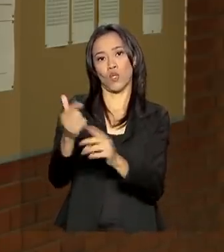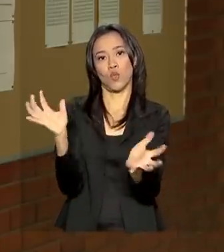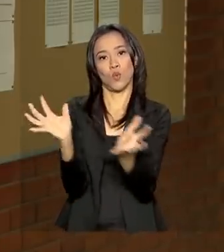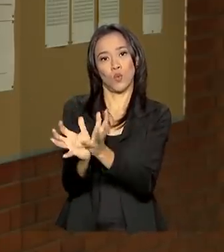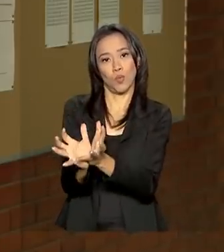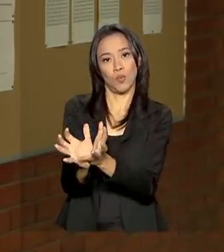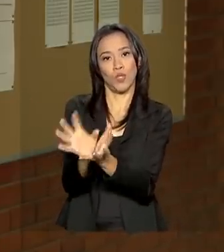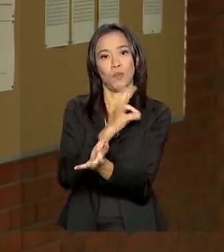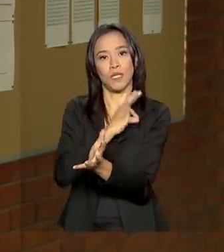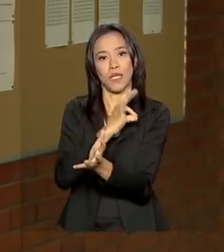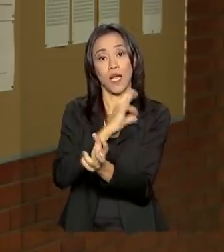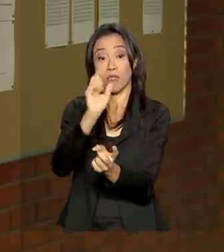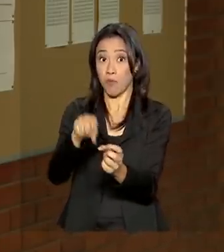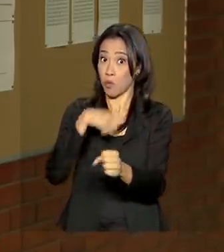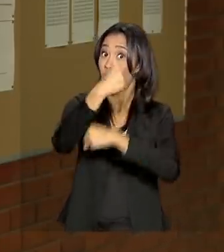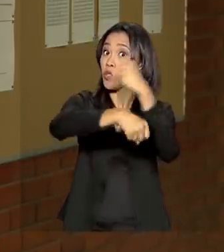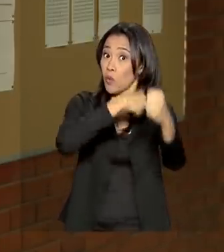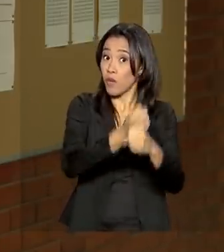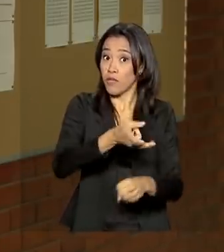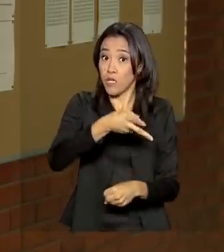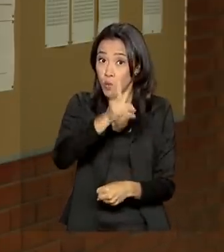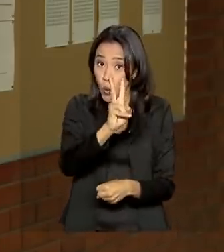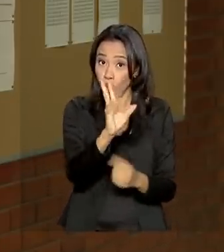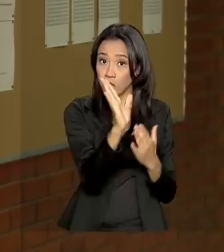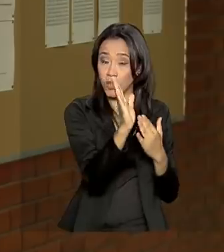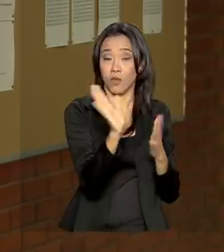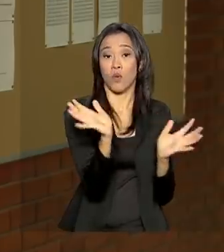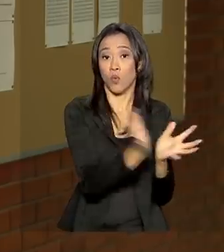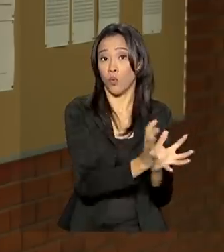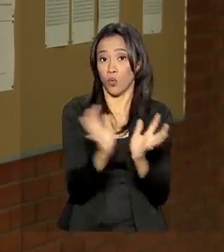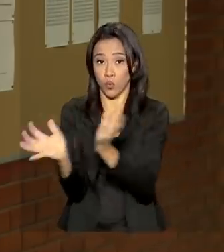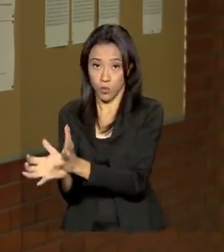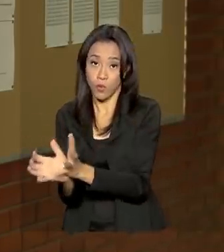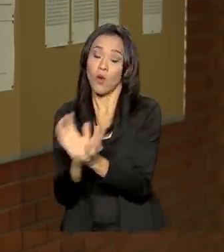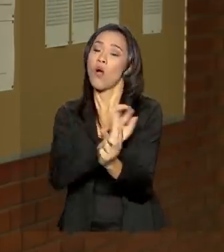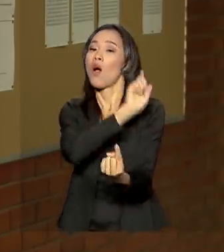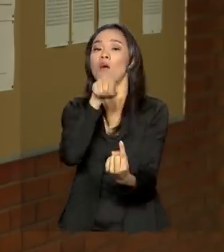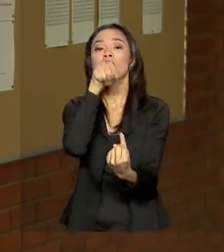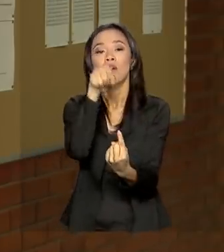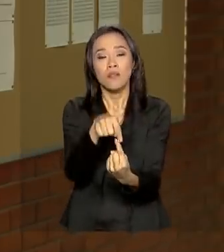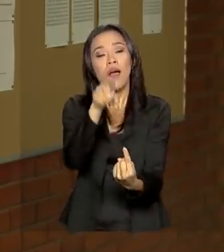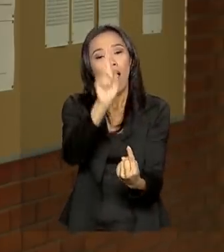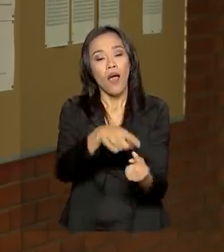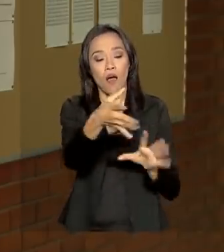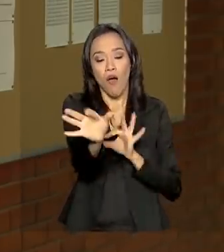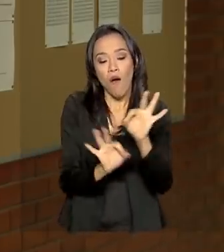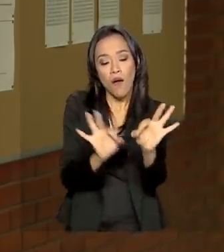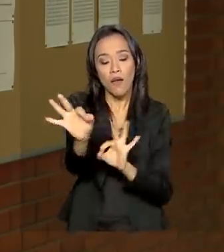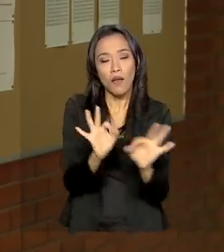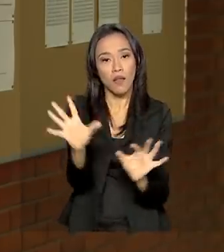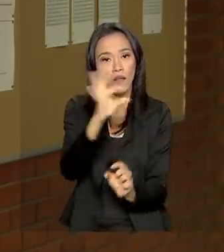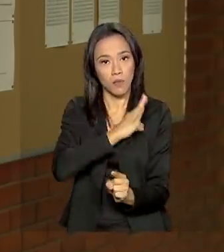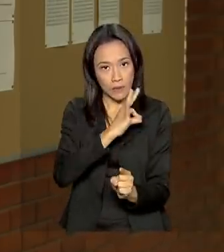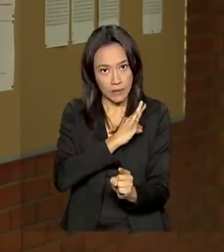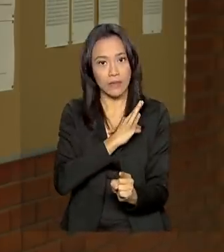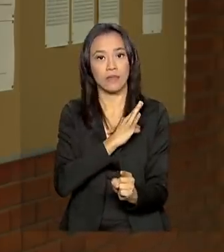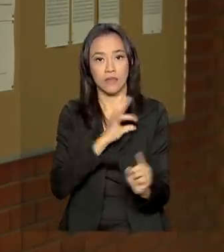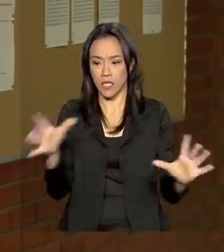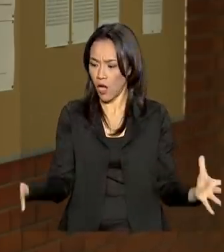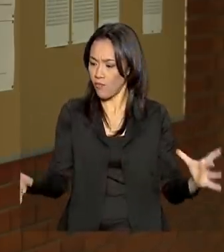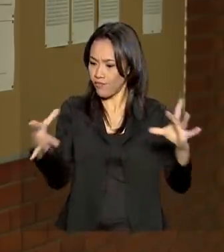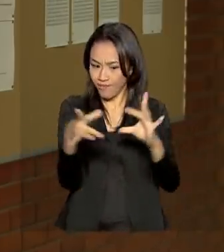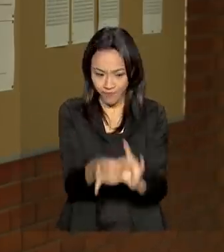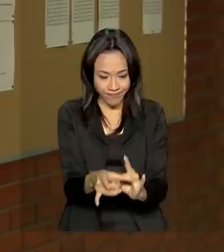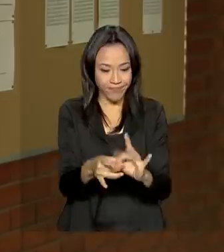mas ano que vem serão duas turmas. A ideia é organizar essas polícias, a integração dessas polícias